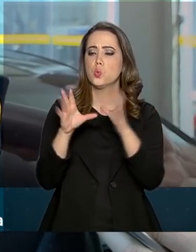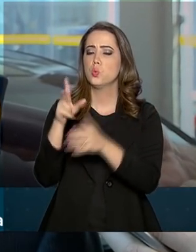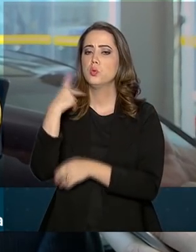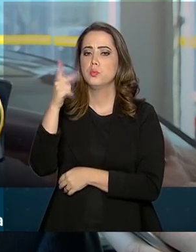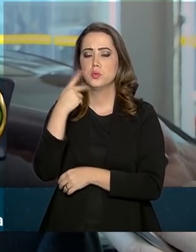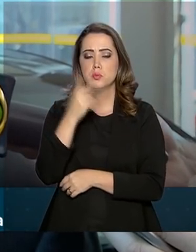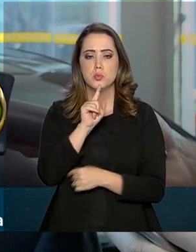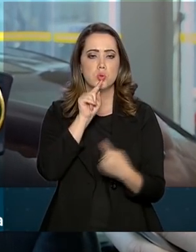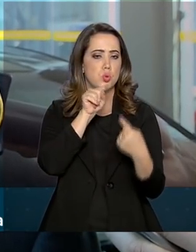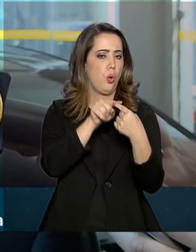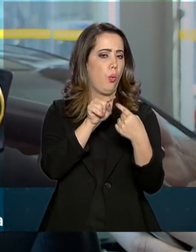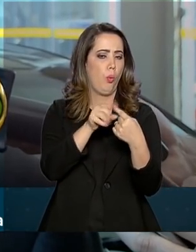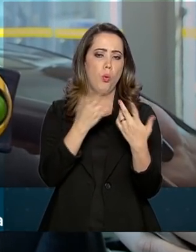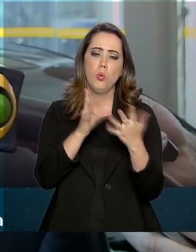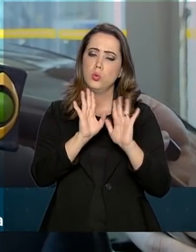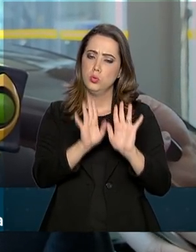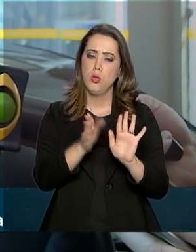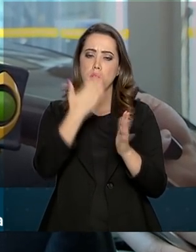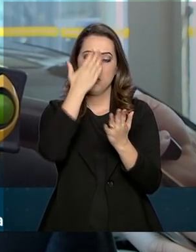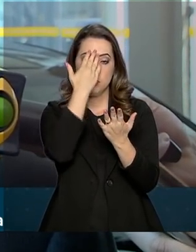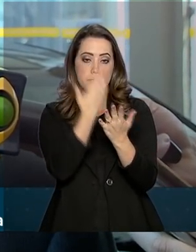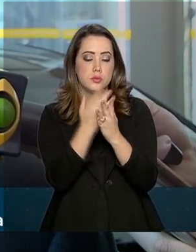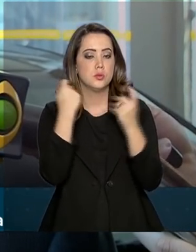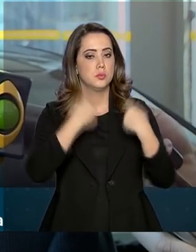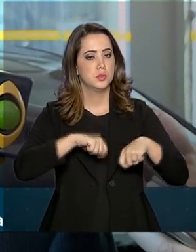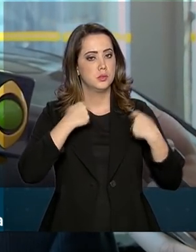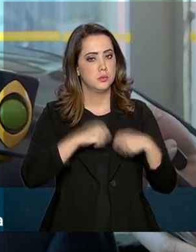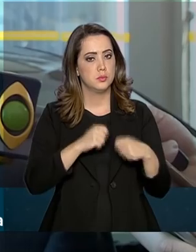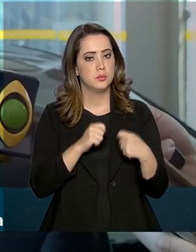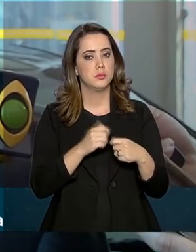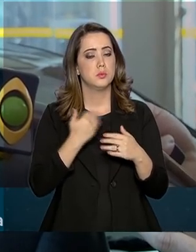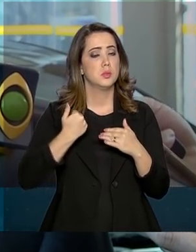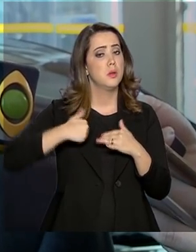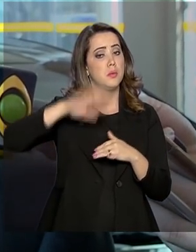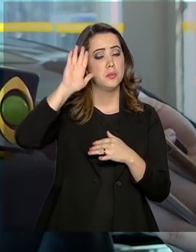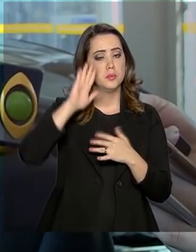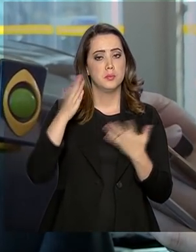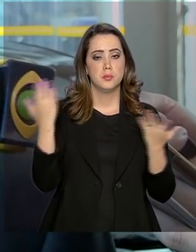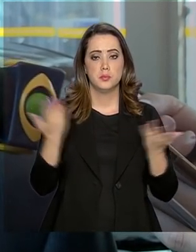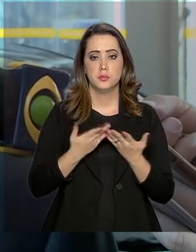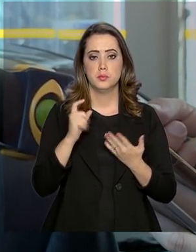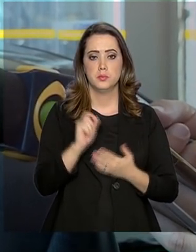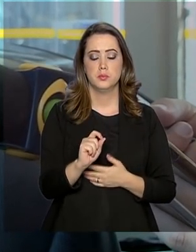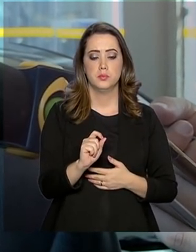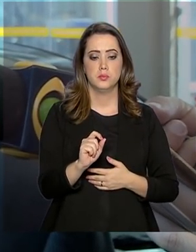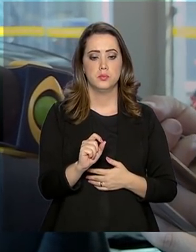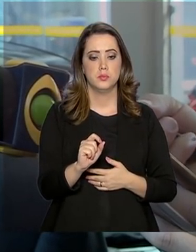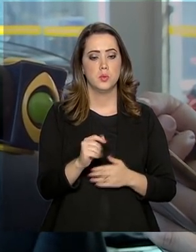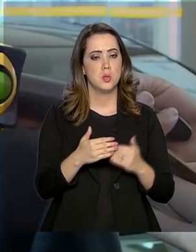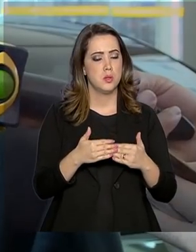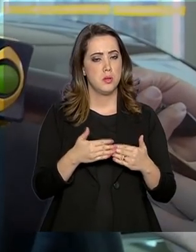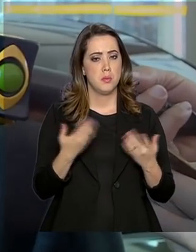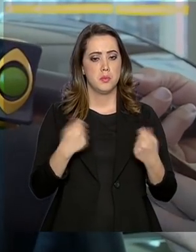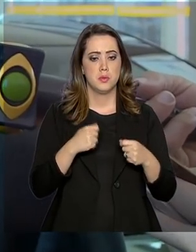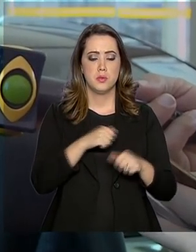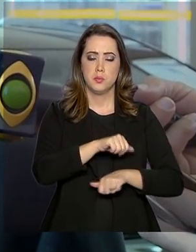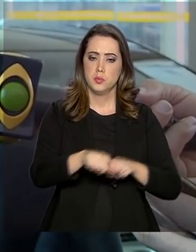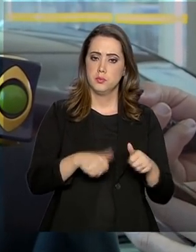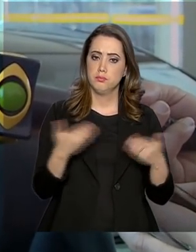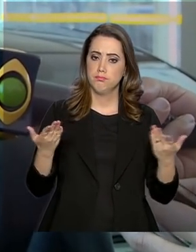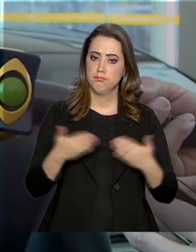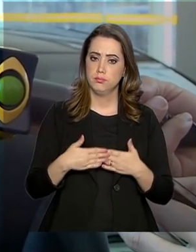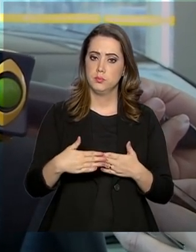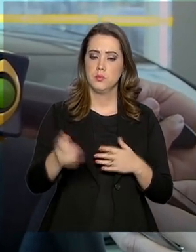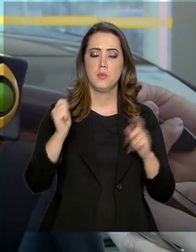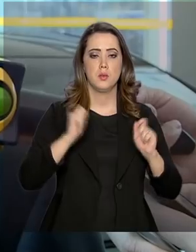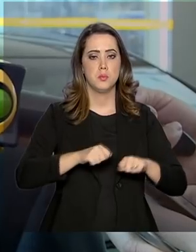alinhados com a pauta estão convencidos da necessidade de ultrapassarmos essa etapa. É possível algumas